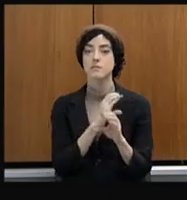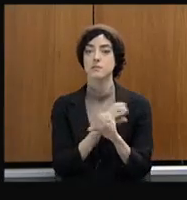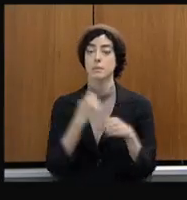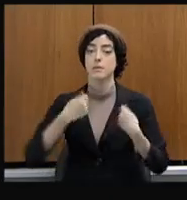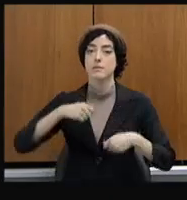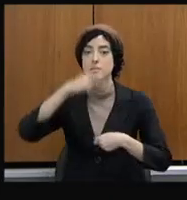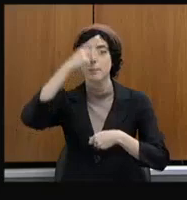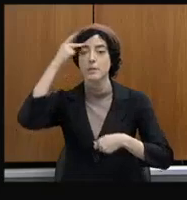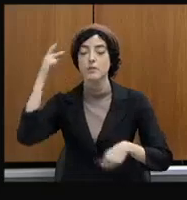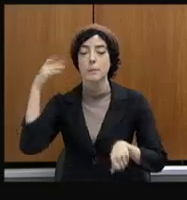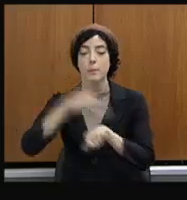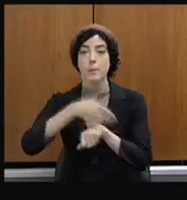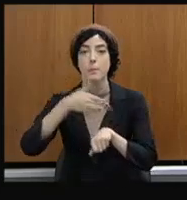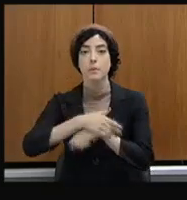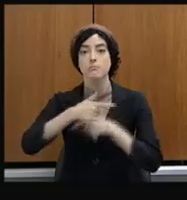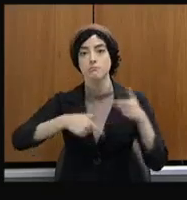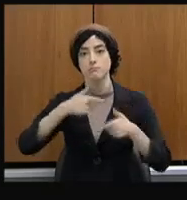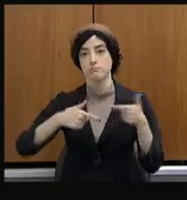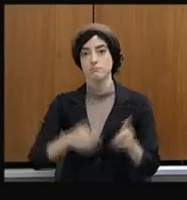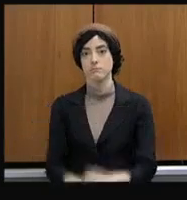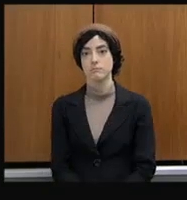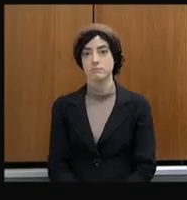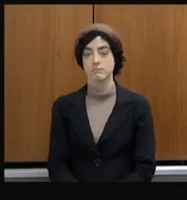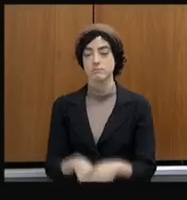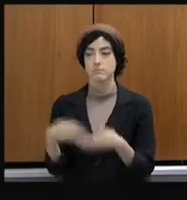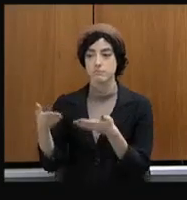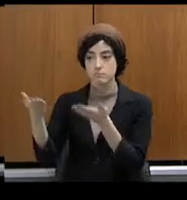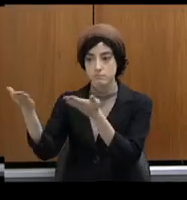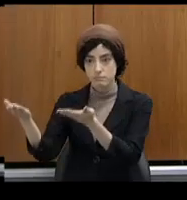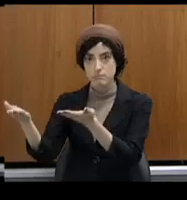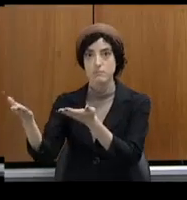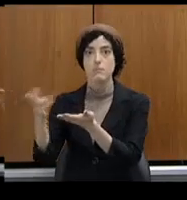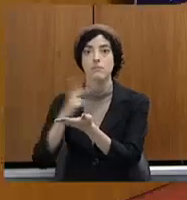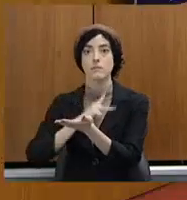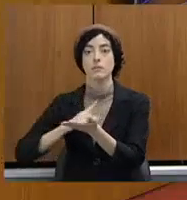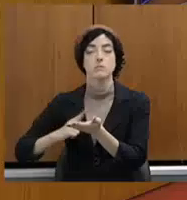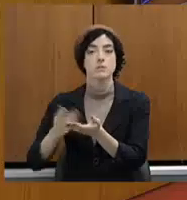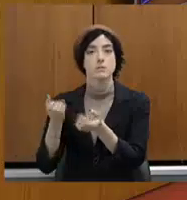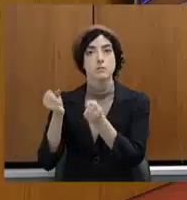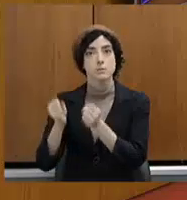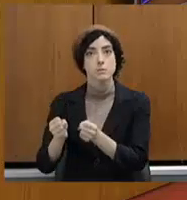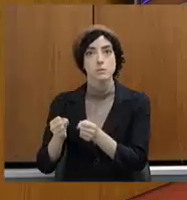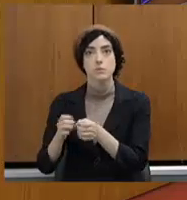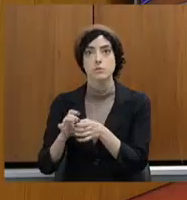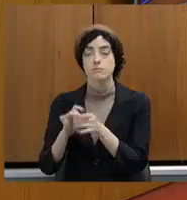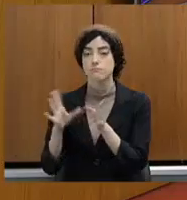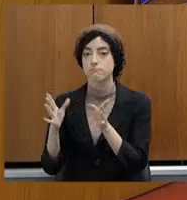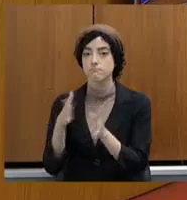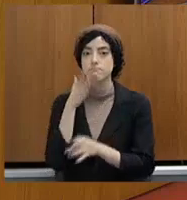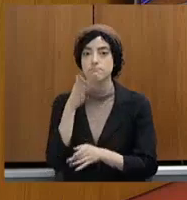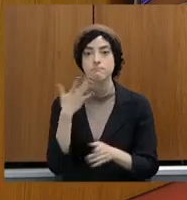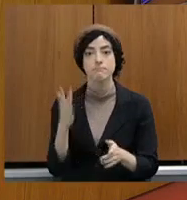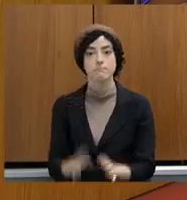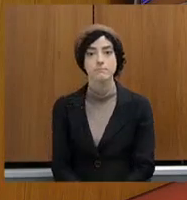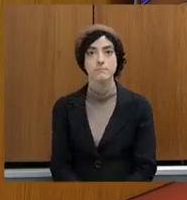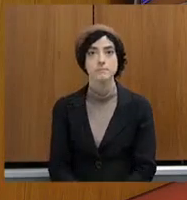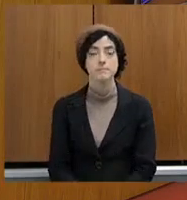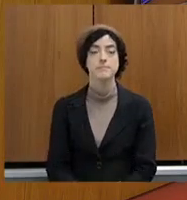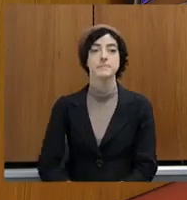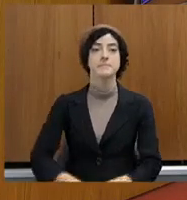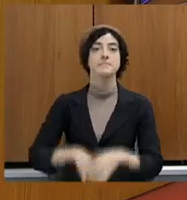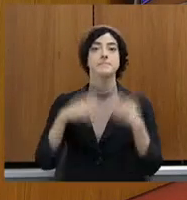É isso, senhor presidente, devolvo a palavra à minha senhora. Muito obrigado, deputado Alegrilo, muito obrigado pelas